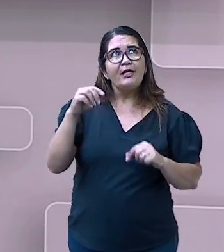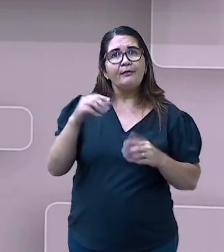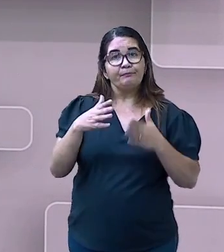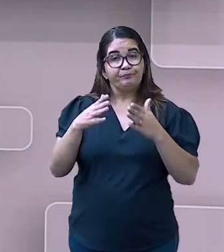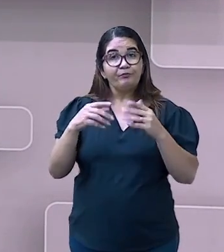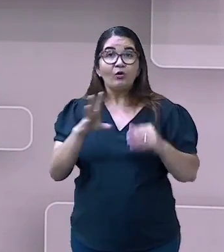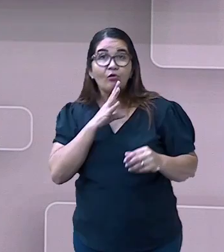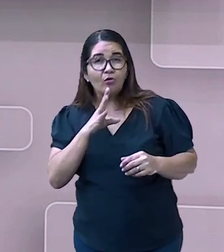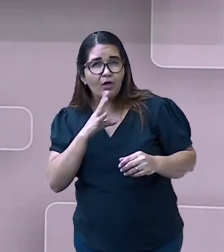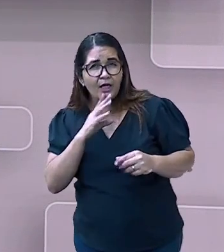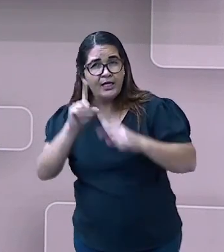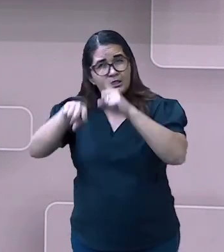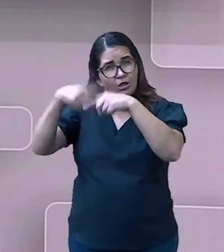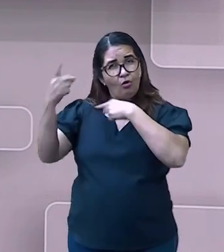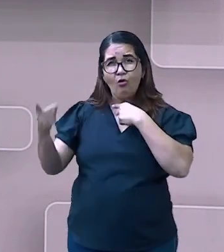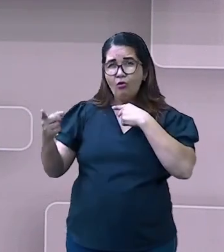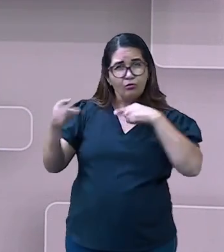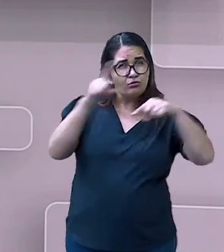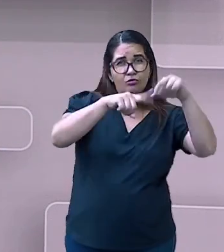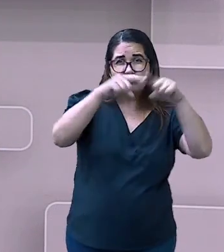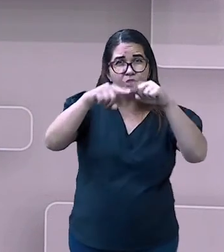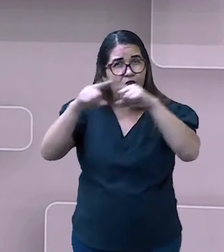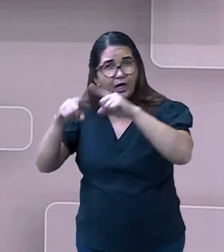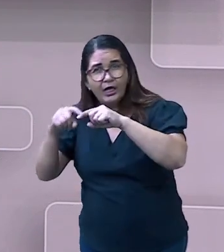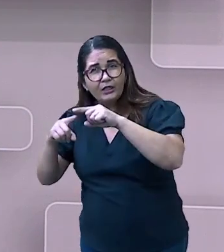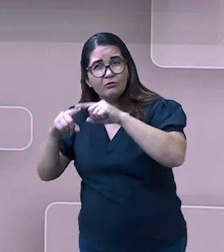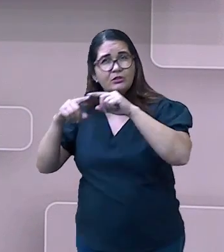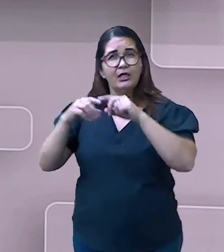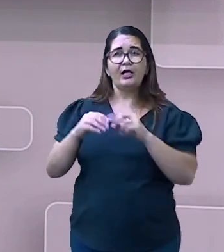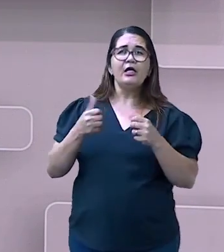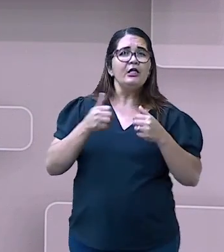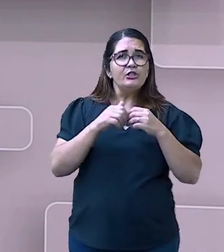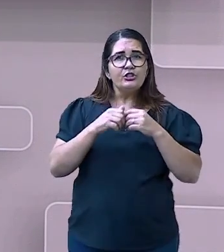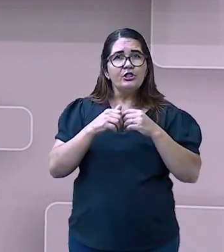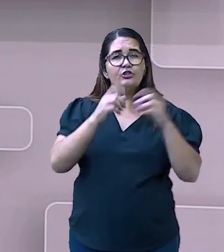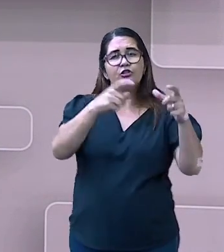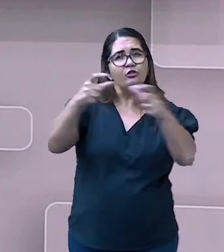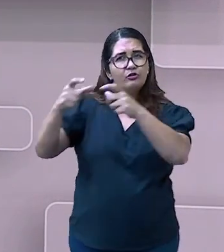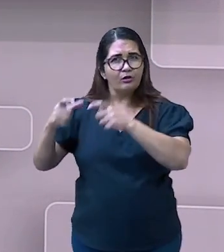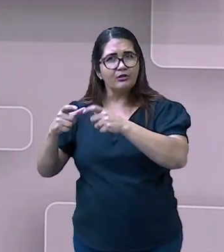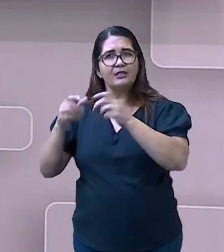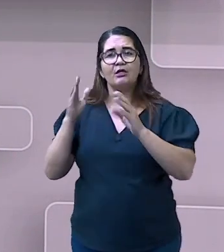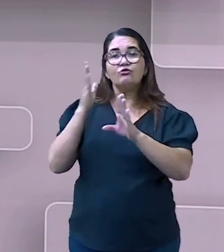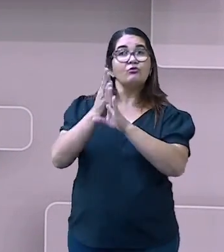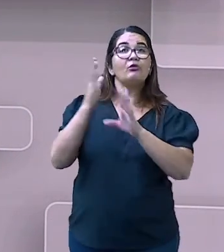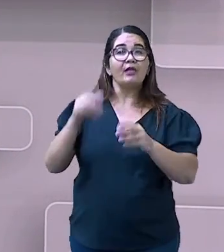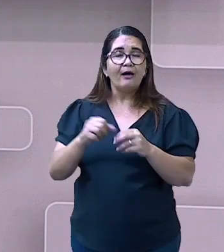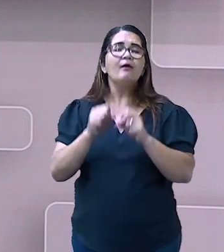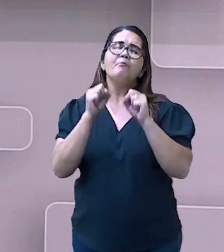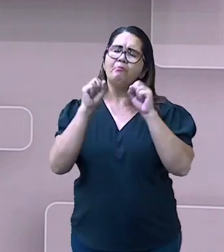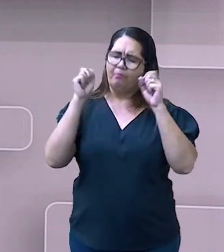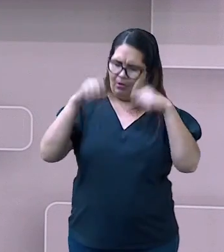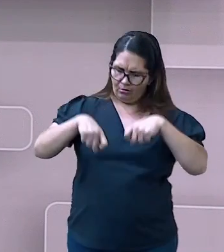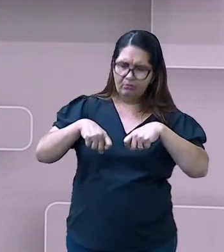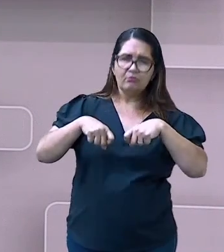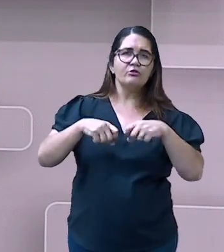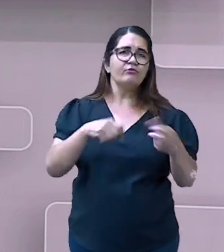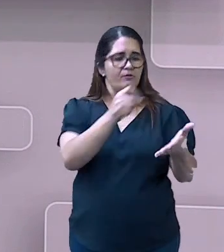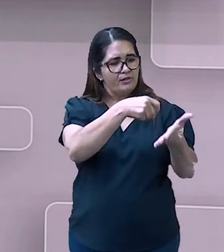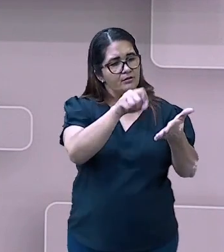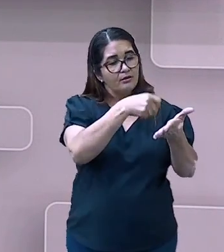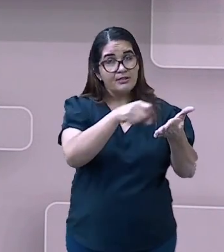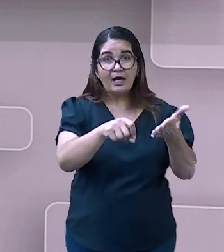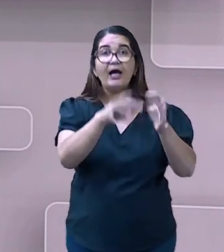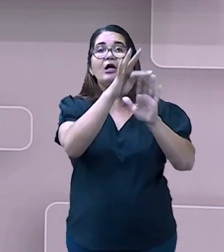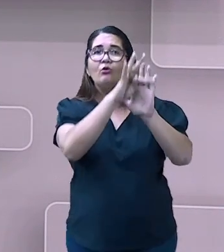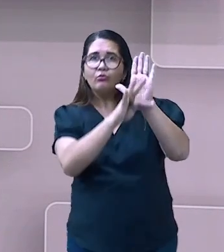teve contato, que você achou interessante, você pode falar. Então, para o pessoal que já consegue fazer aí pequenos